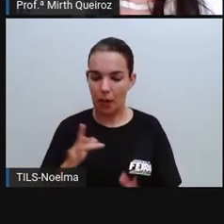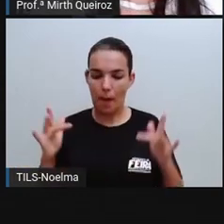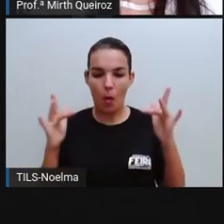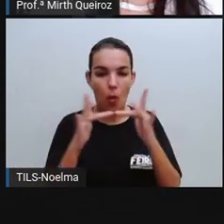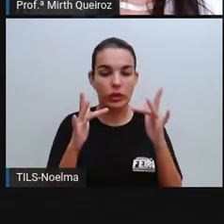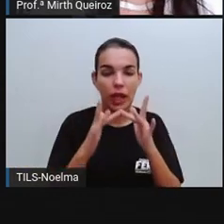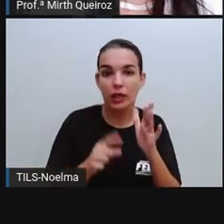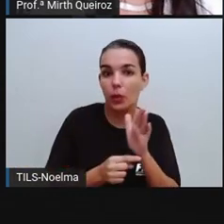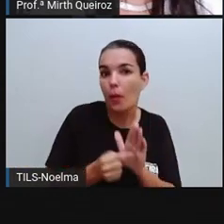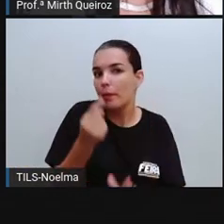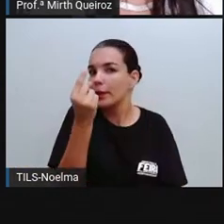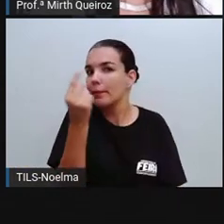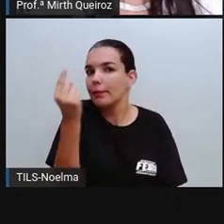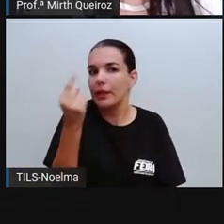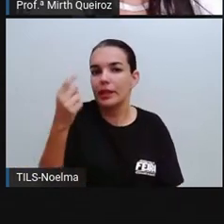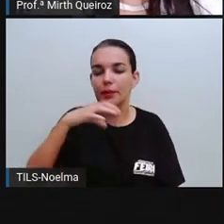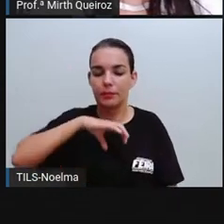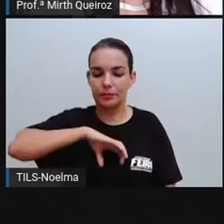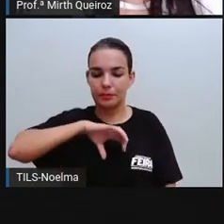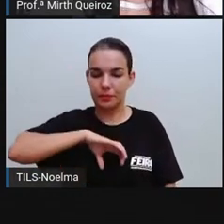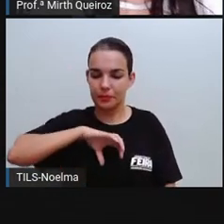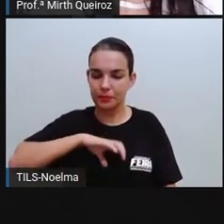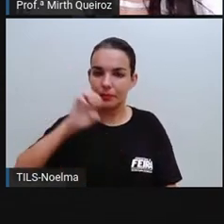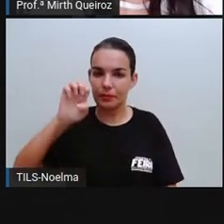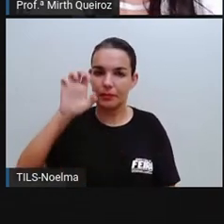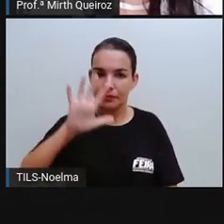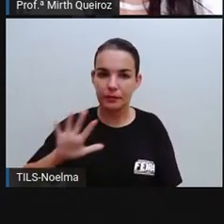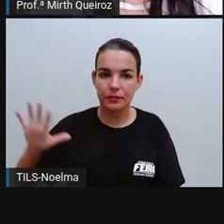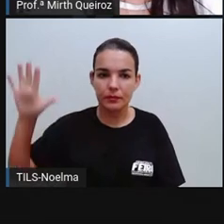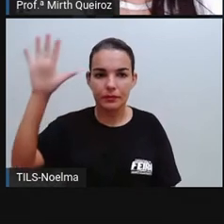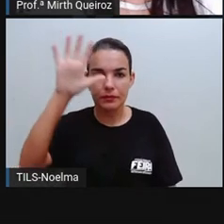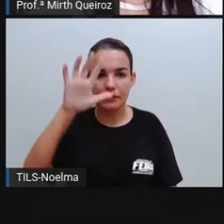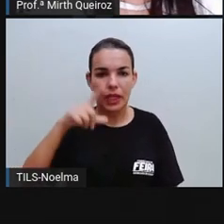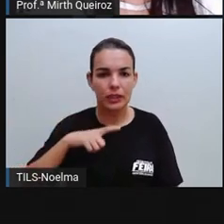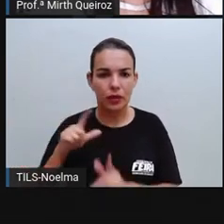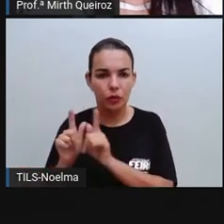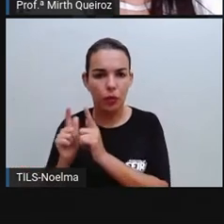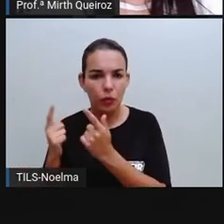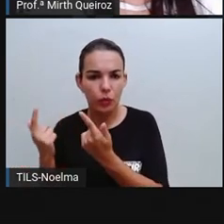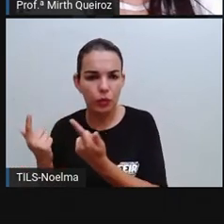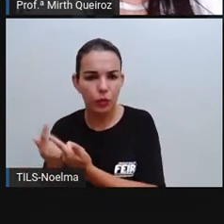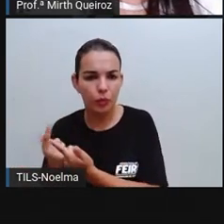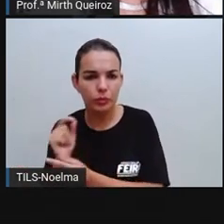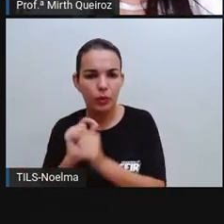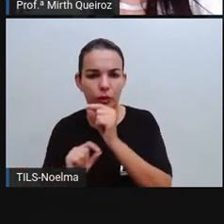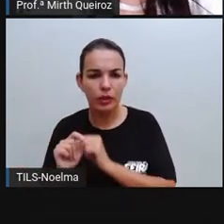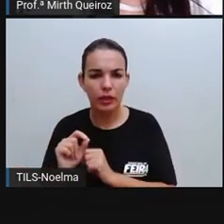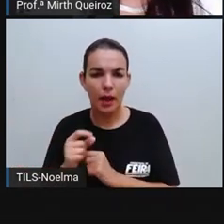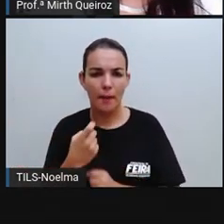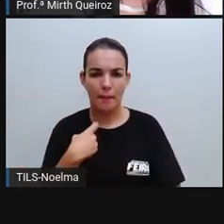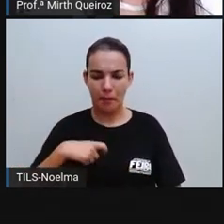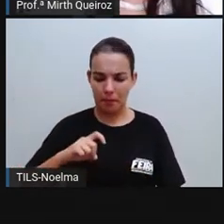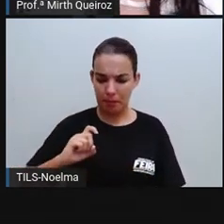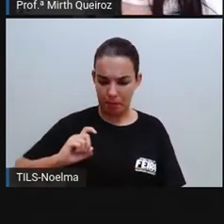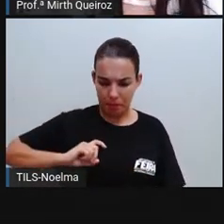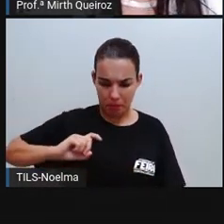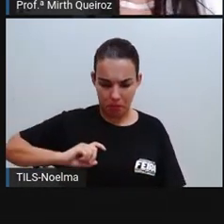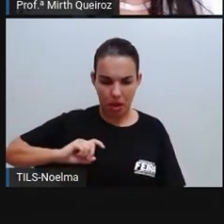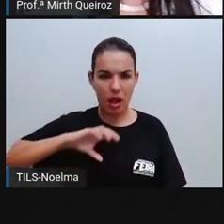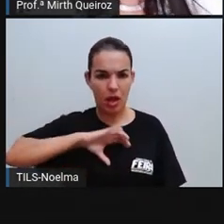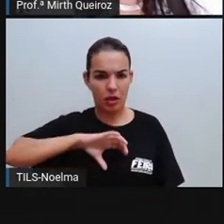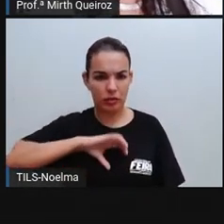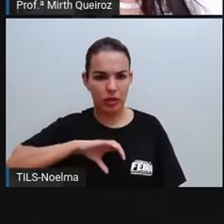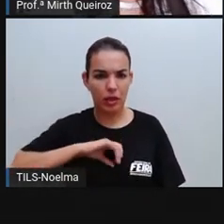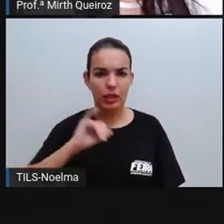com os índios aí, né? Em terras brasileiras. Dentre os principais grupos humanos europeus, destacam-se os portugueses, os